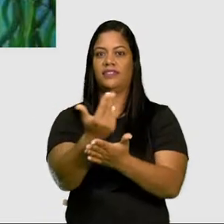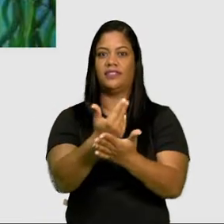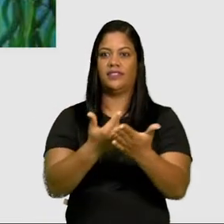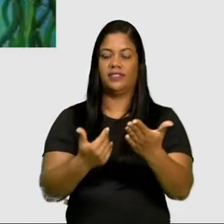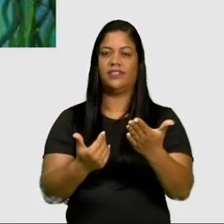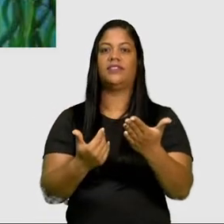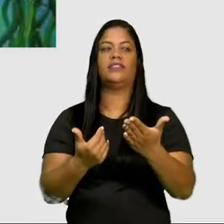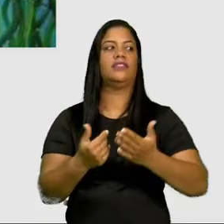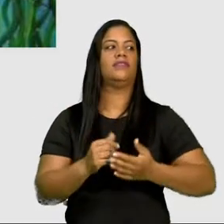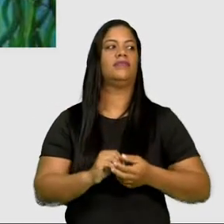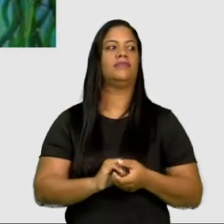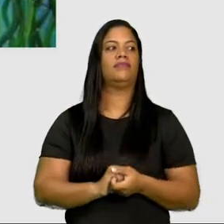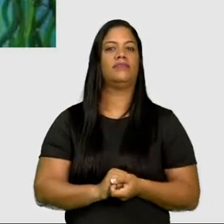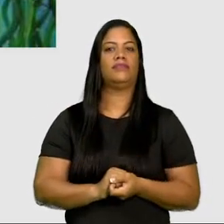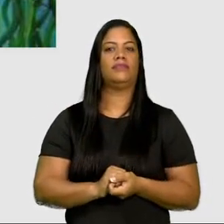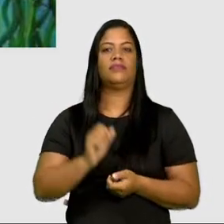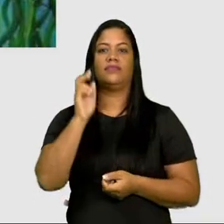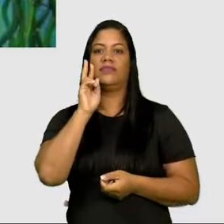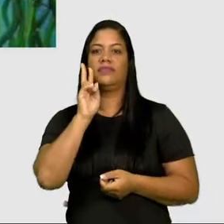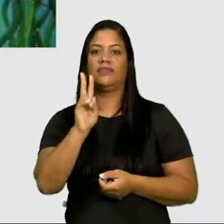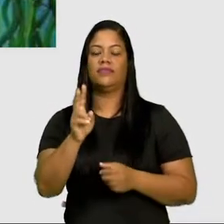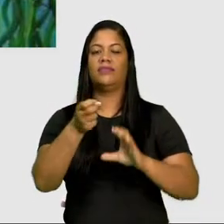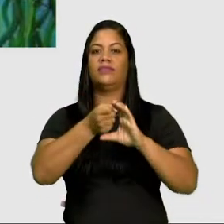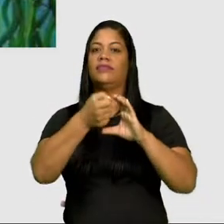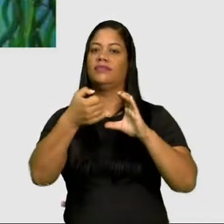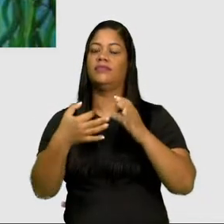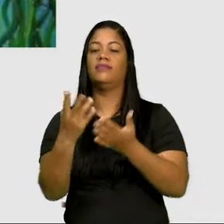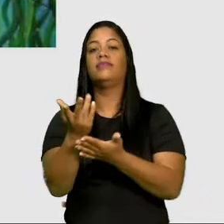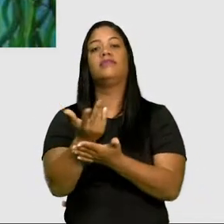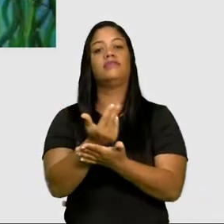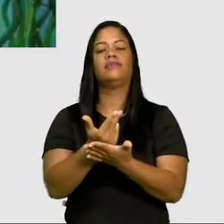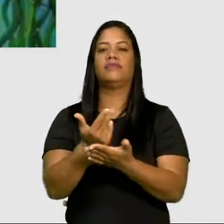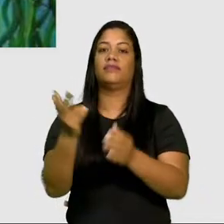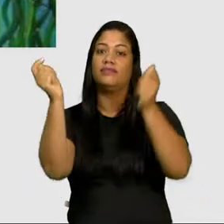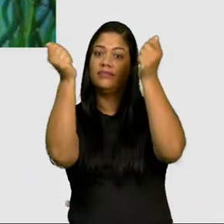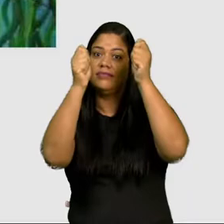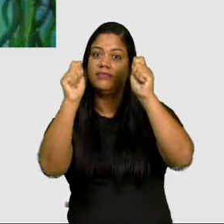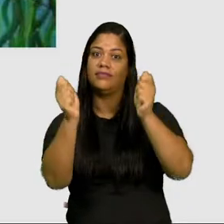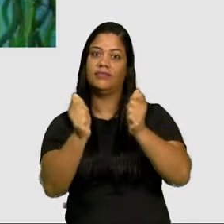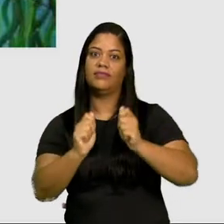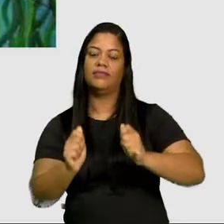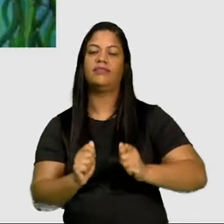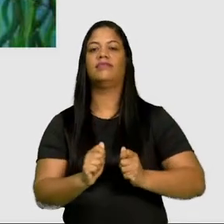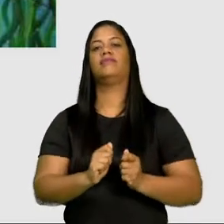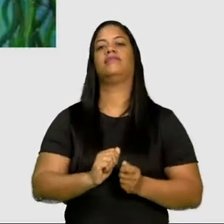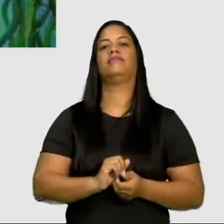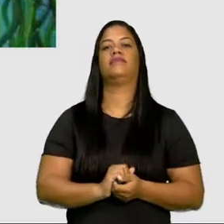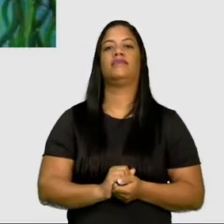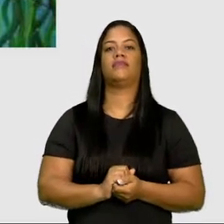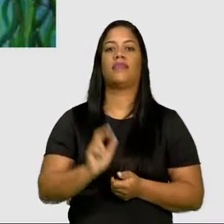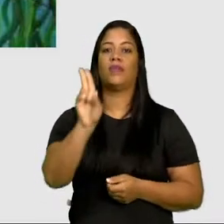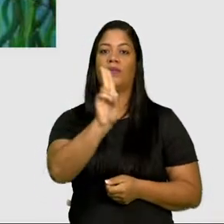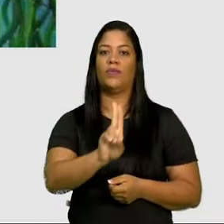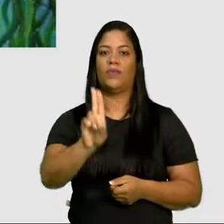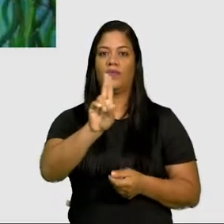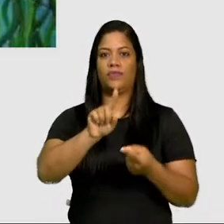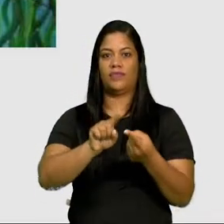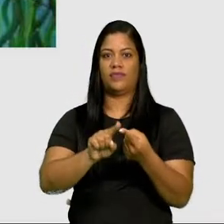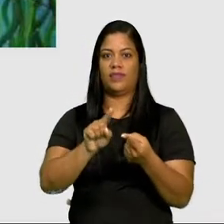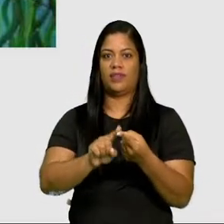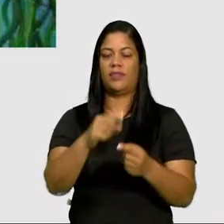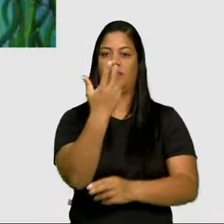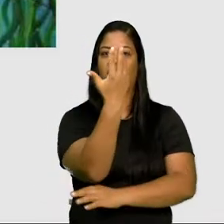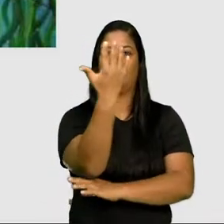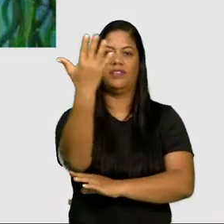da arte figurativa, que a gente vê aqui a arte representativa, a arte realista, estilizada, é o uso também de formas da